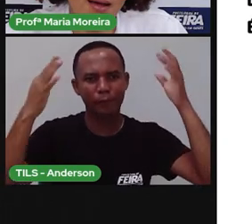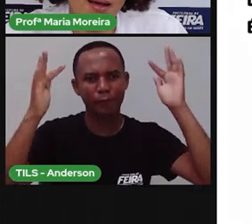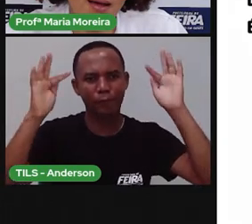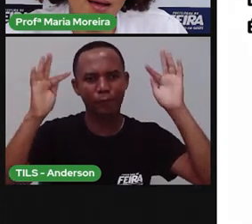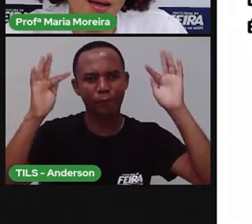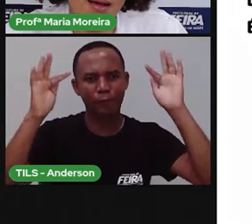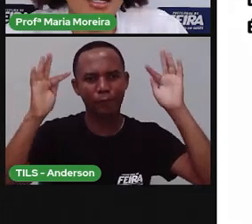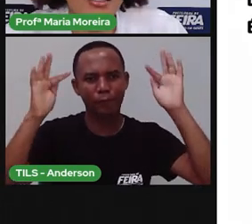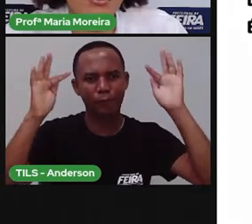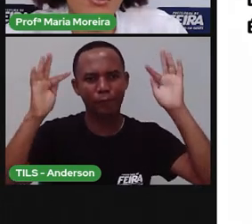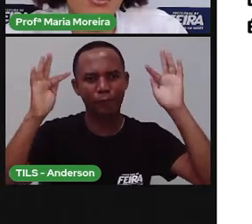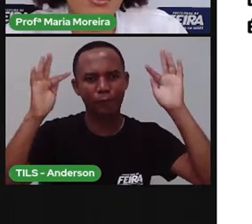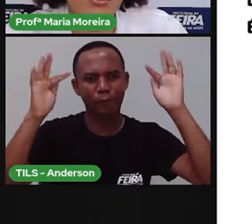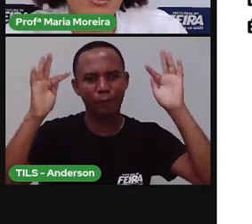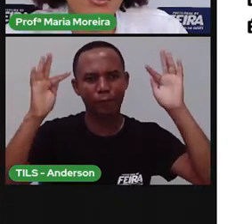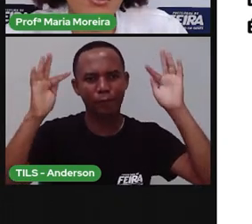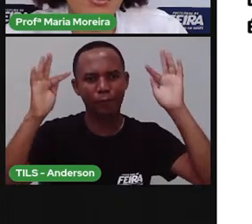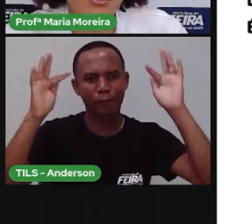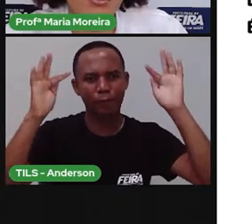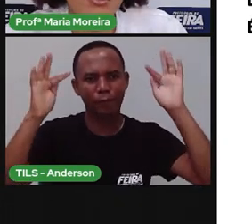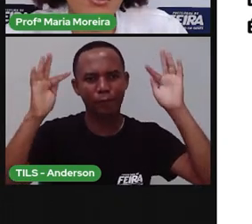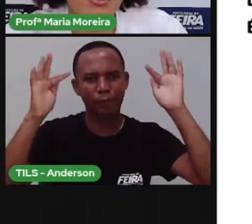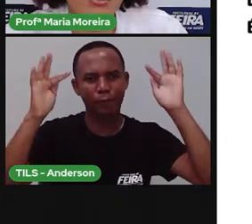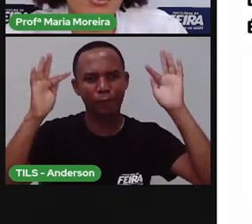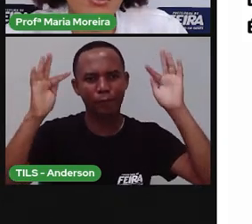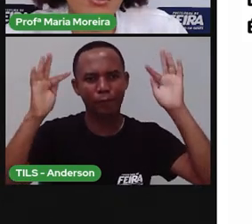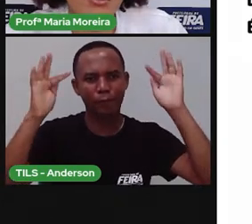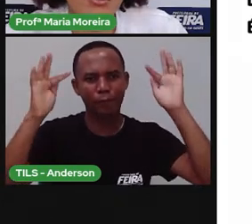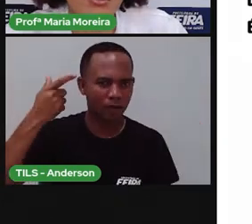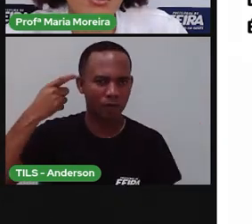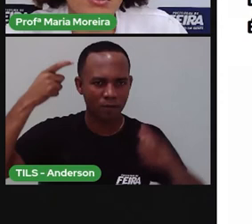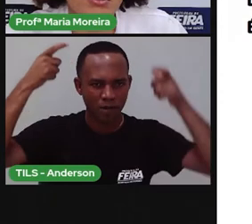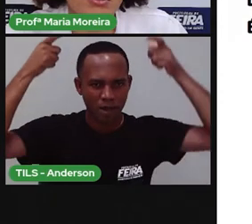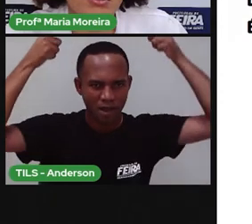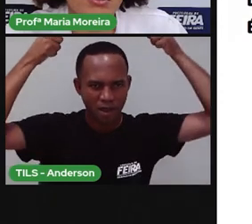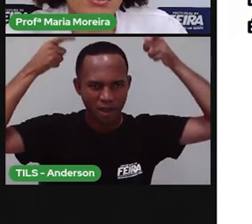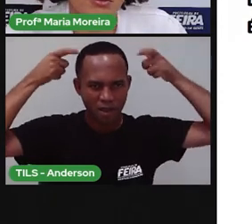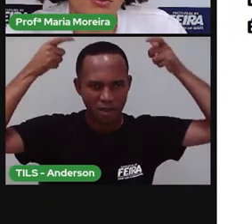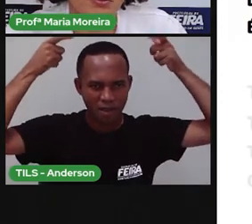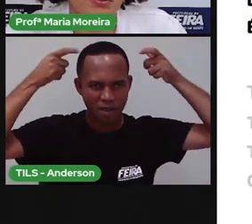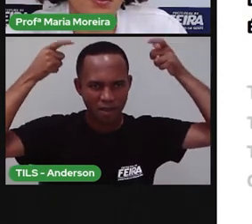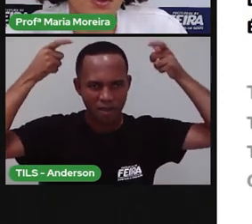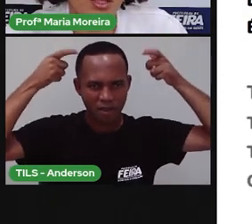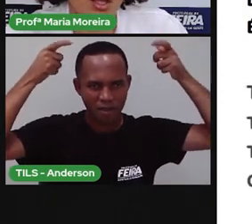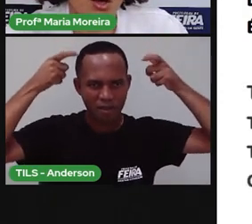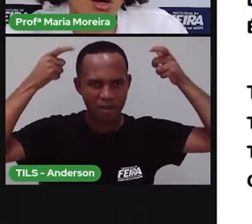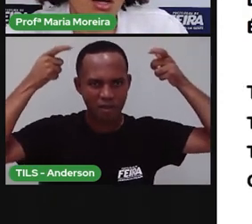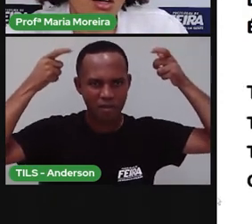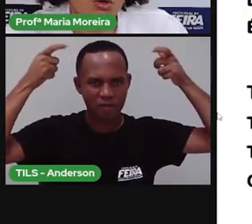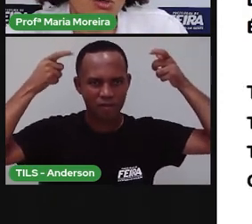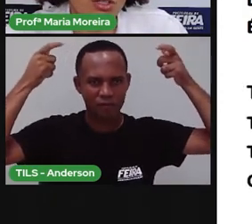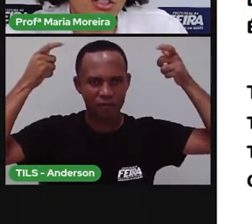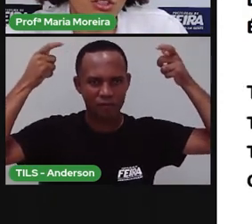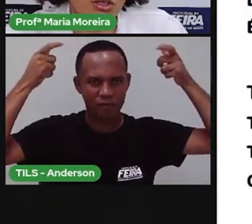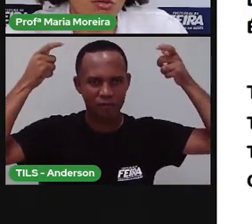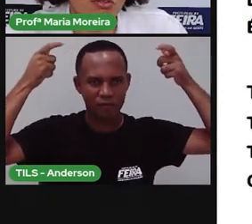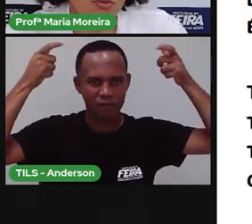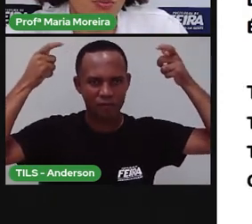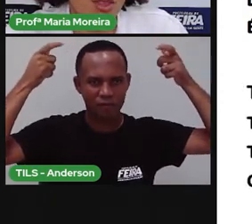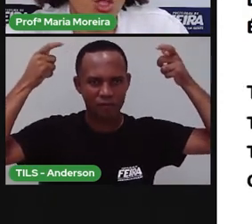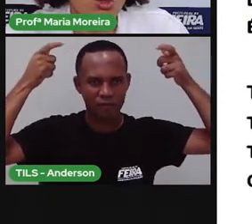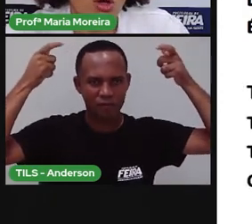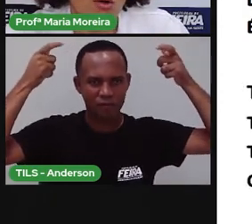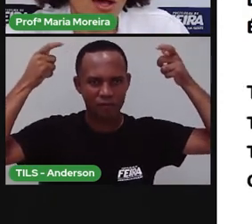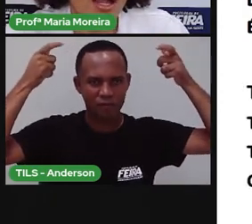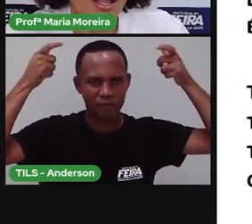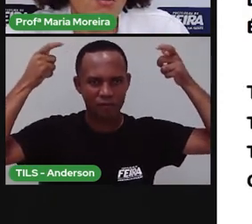Leão, leão, leão. És o rei da criação. Ó, outra estrofe.